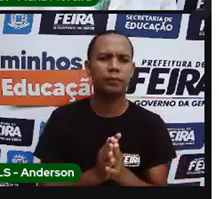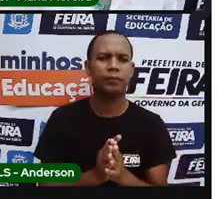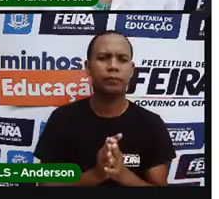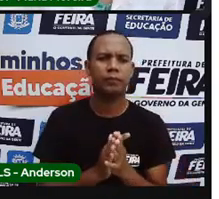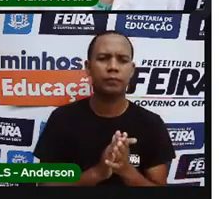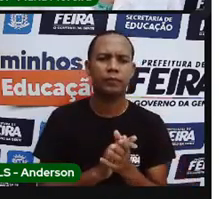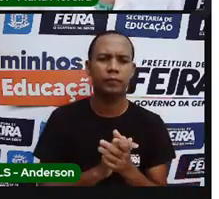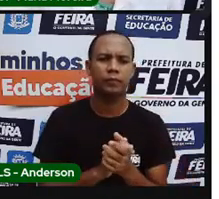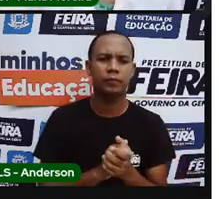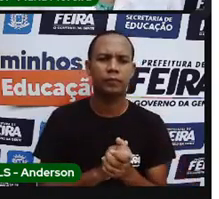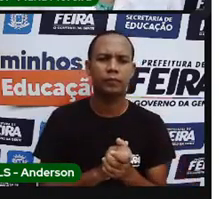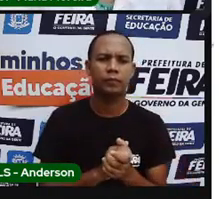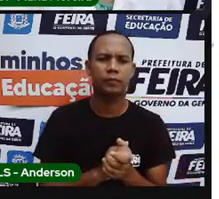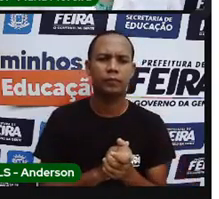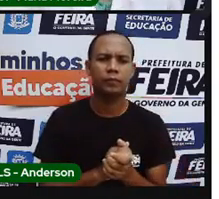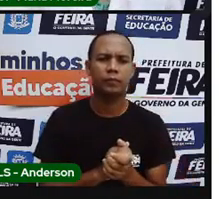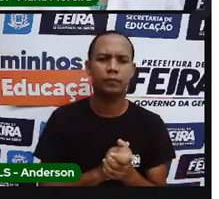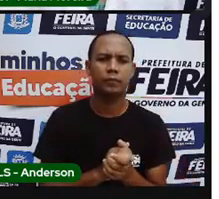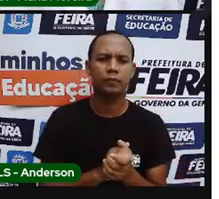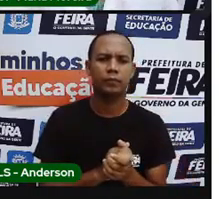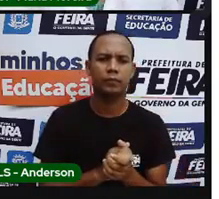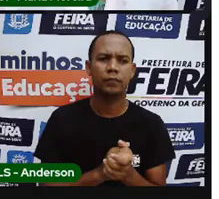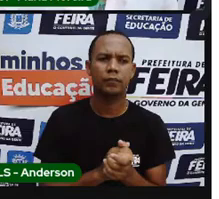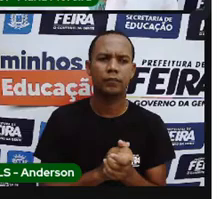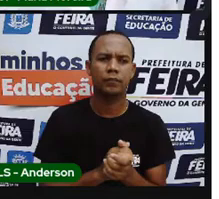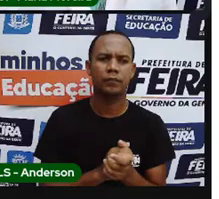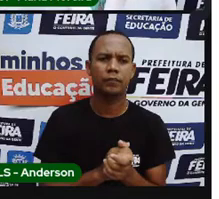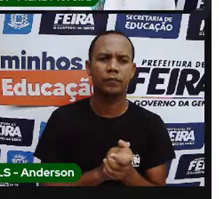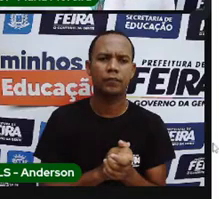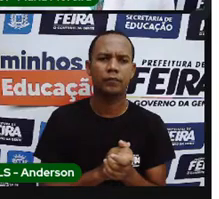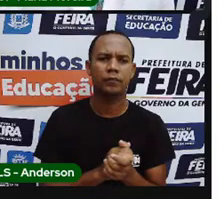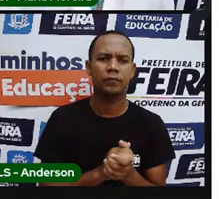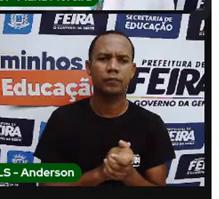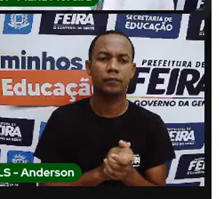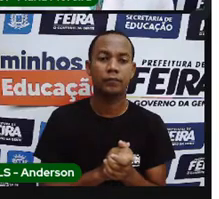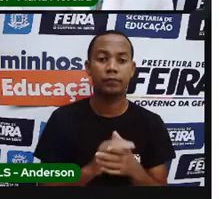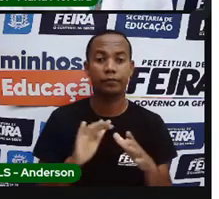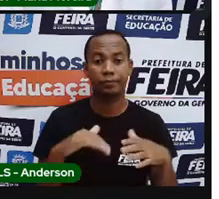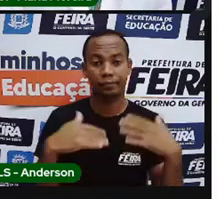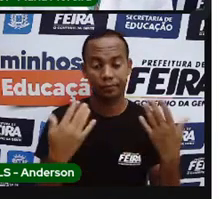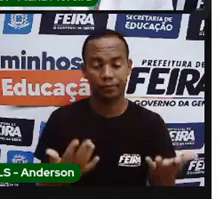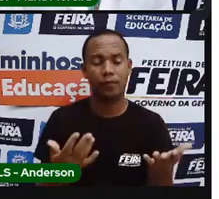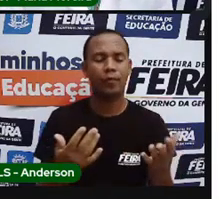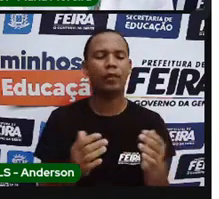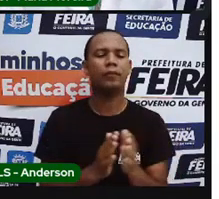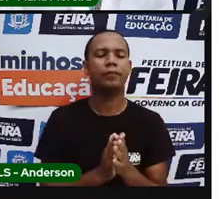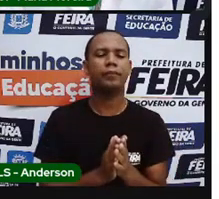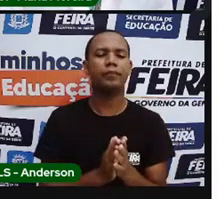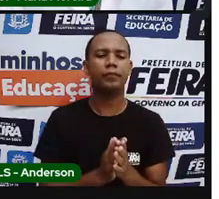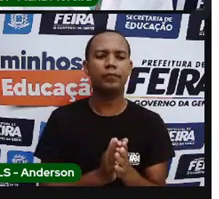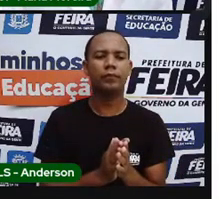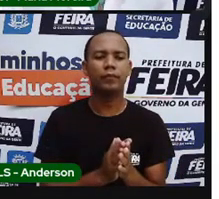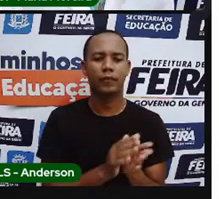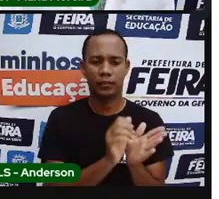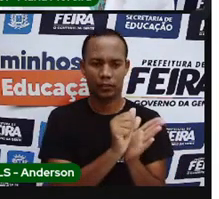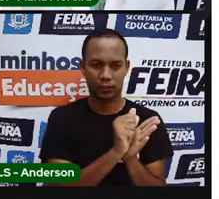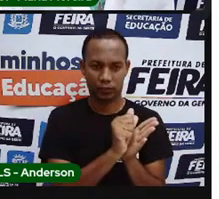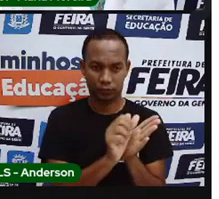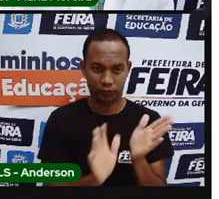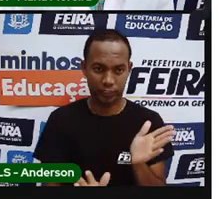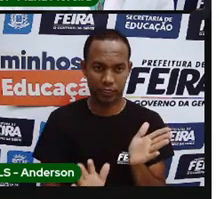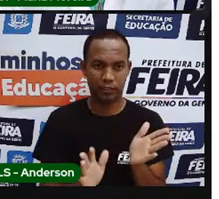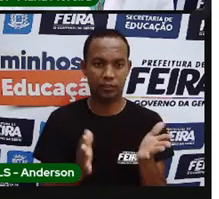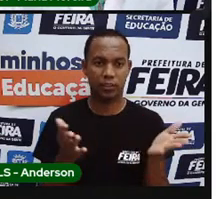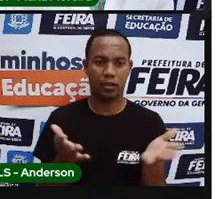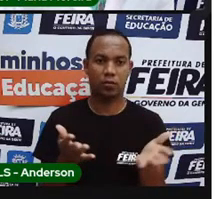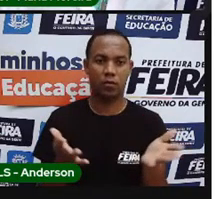guardadinho, né? Vamos lá. Bom, a atividade, né? A prova lembrar, mais